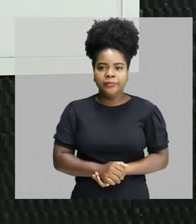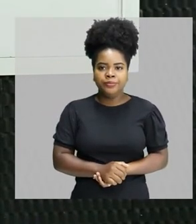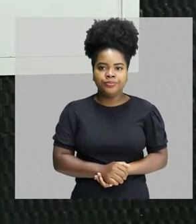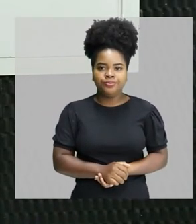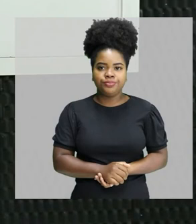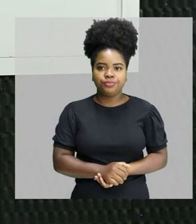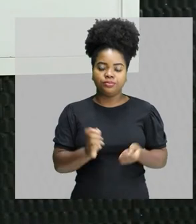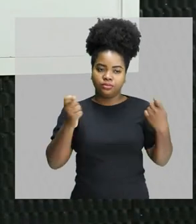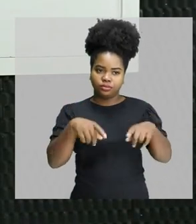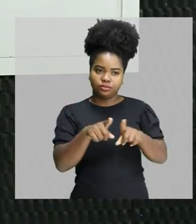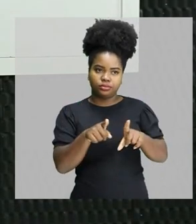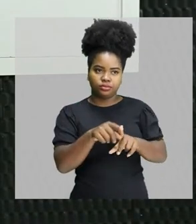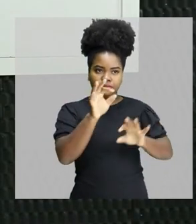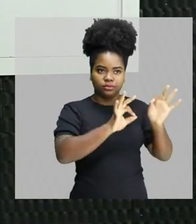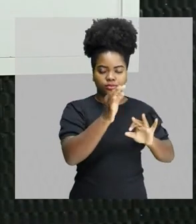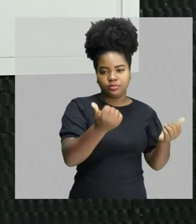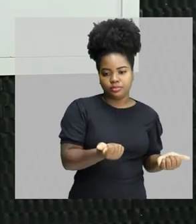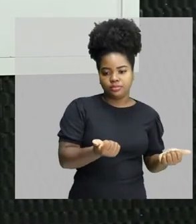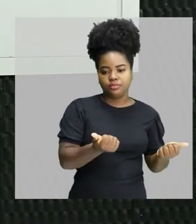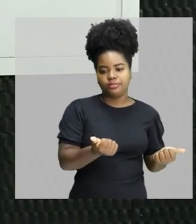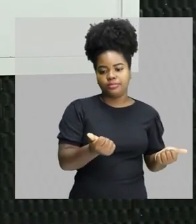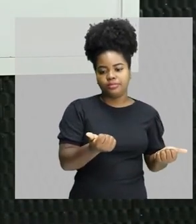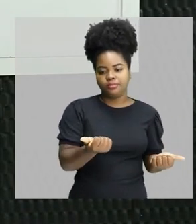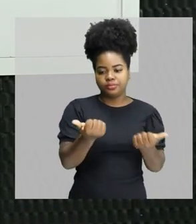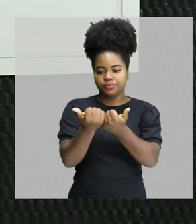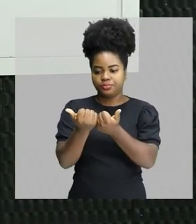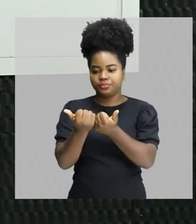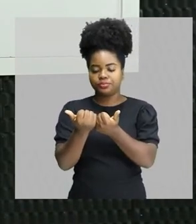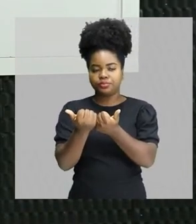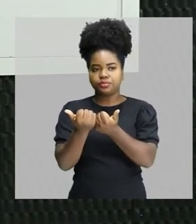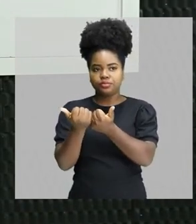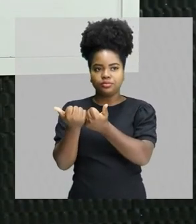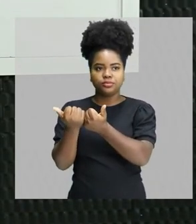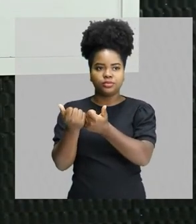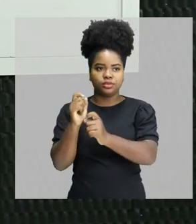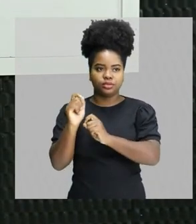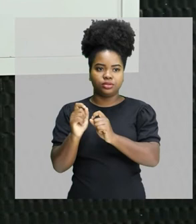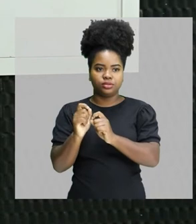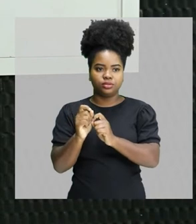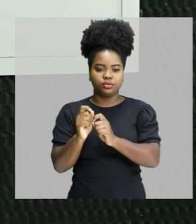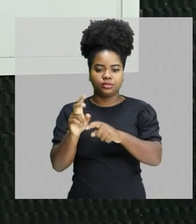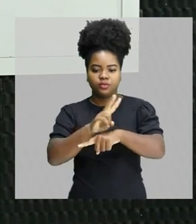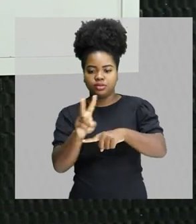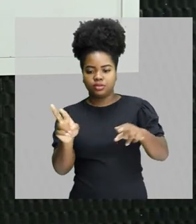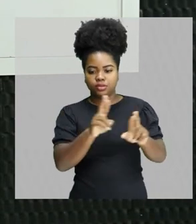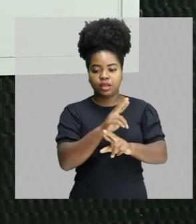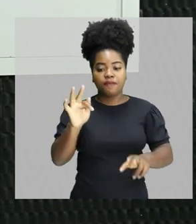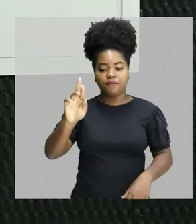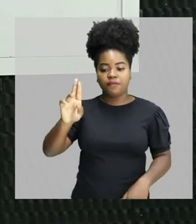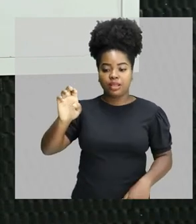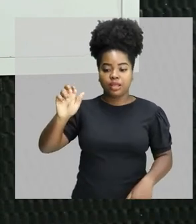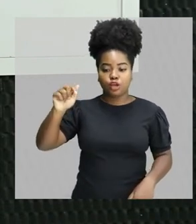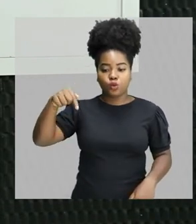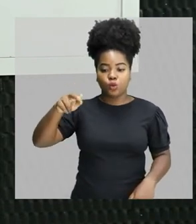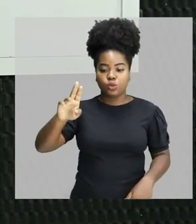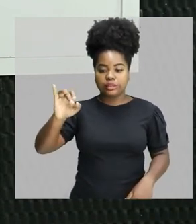ok? Eu posso também fazer uma substituição bem aqui e encontrar essa velocidade em relação à frequência, certo? E quem é a frequência,